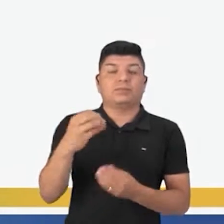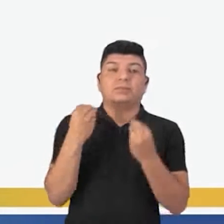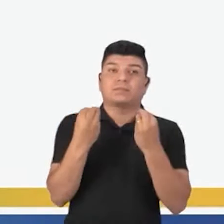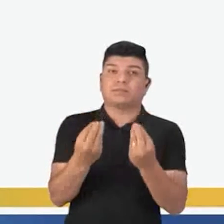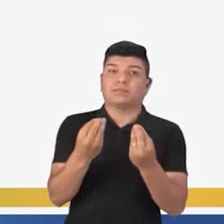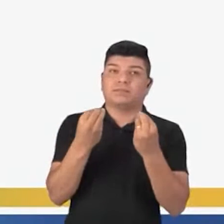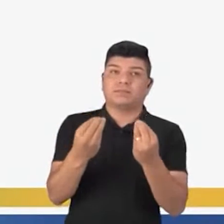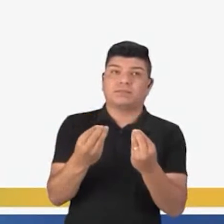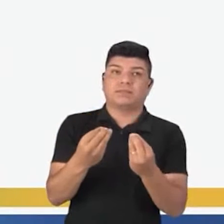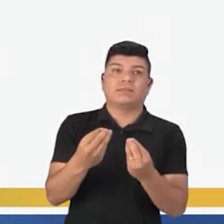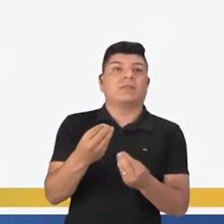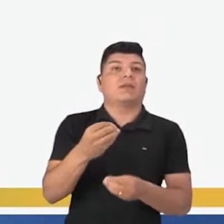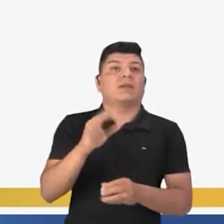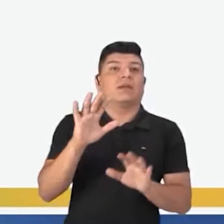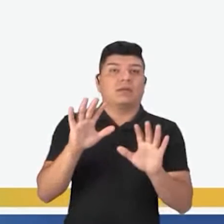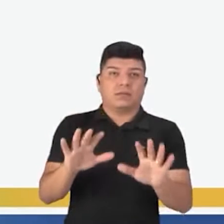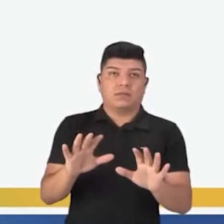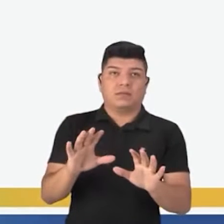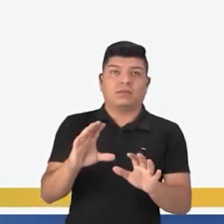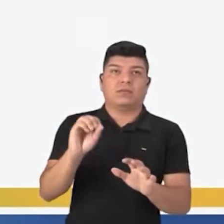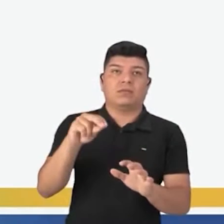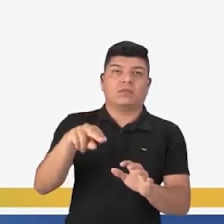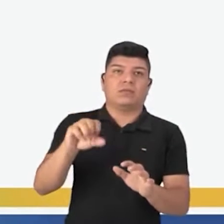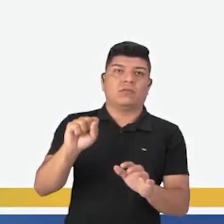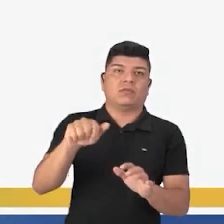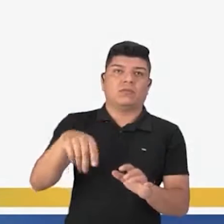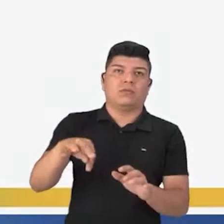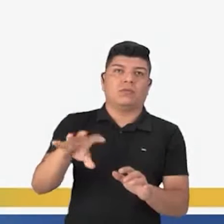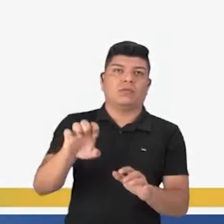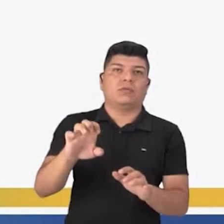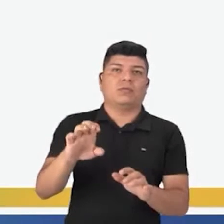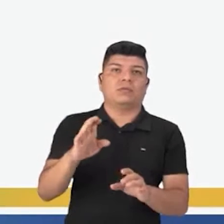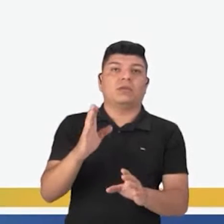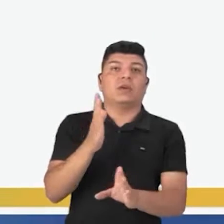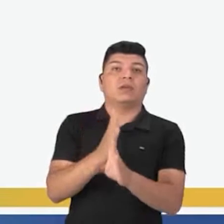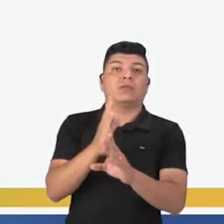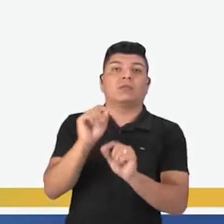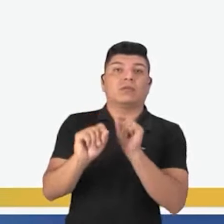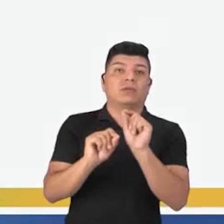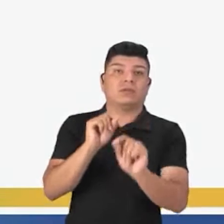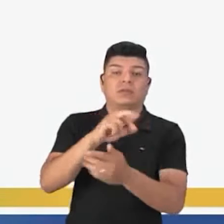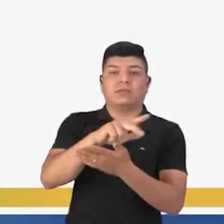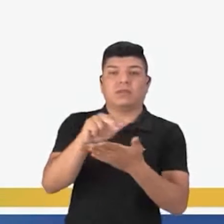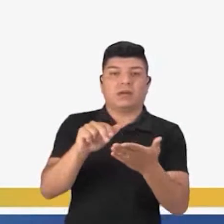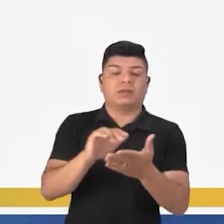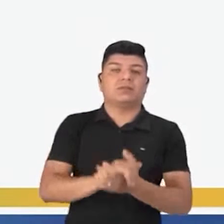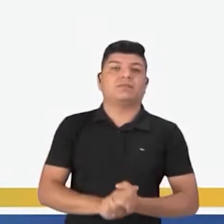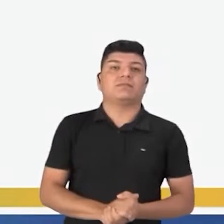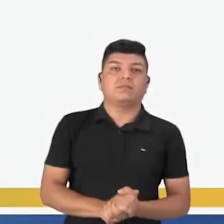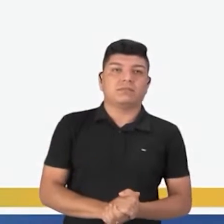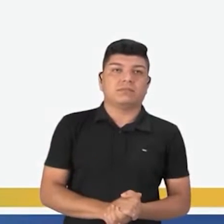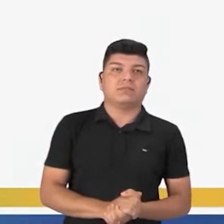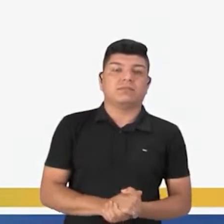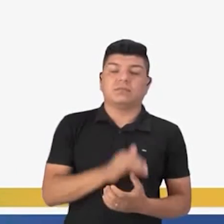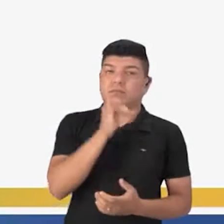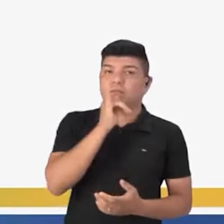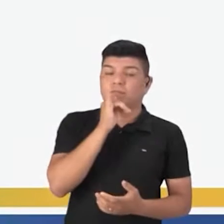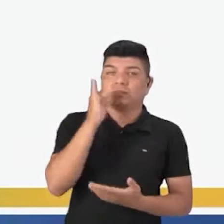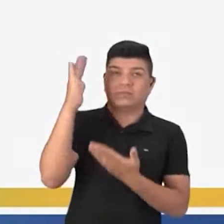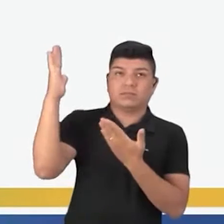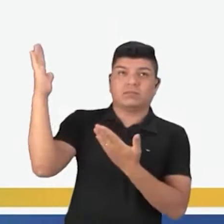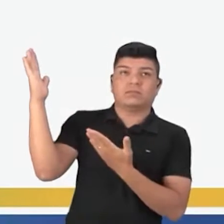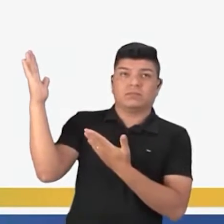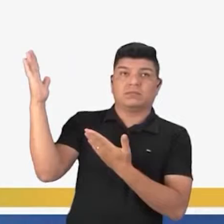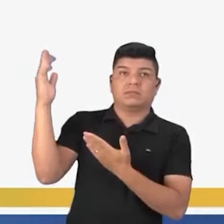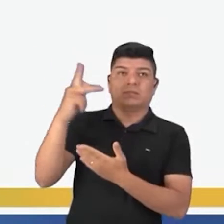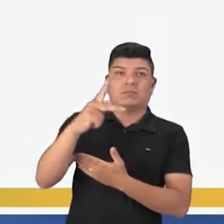como, segundo, consoante, de acordo com, etc. Vamos ao nosso